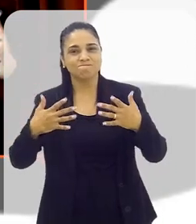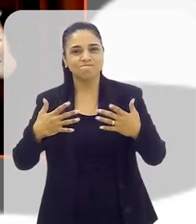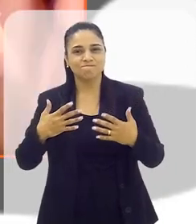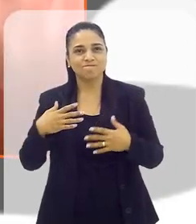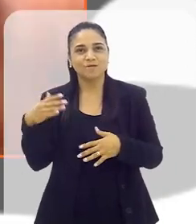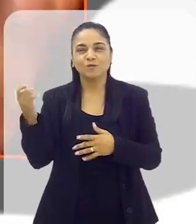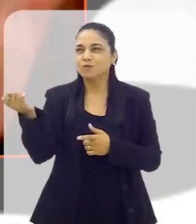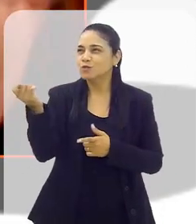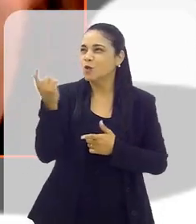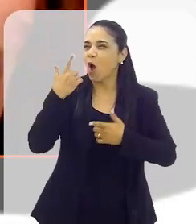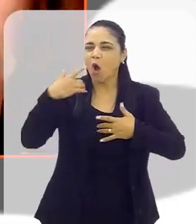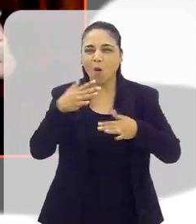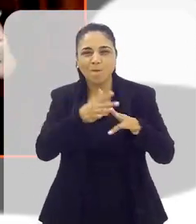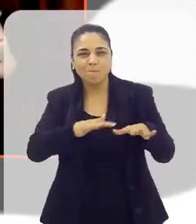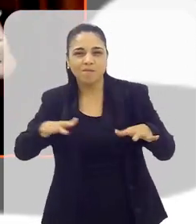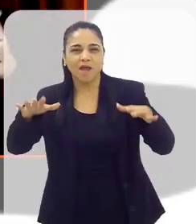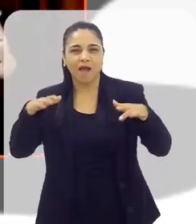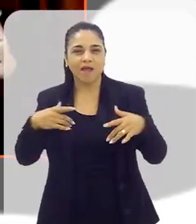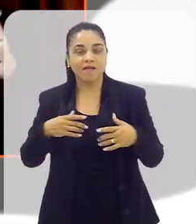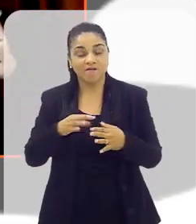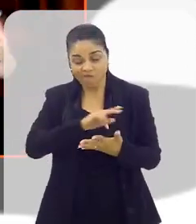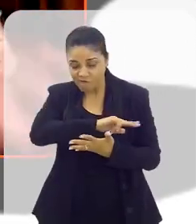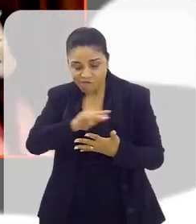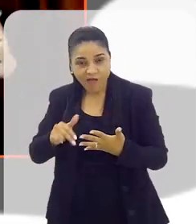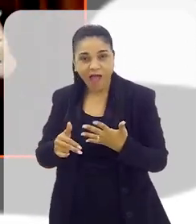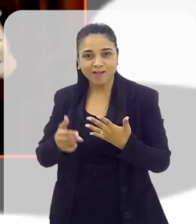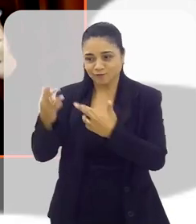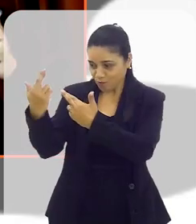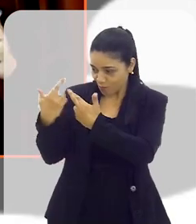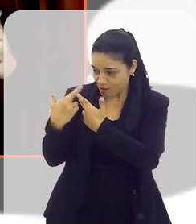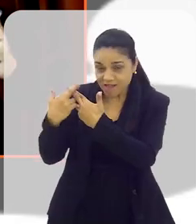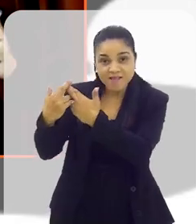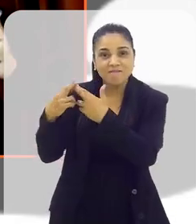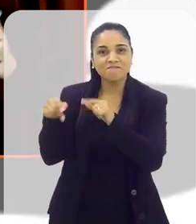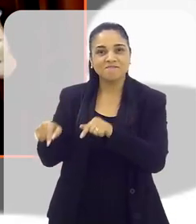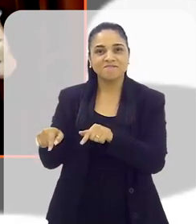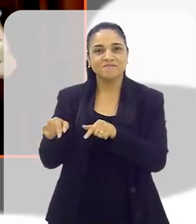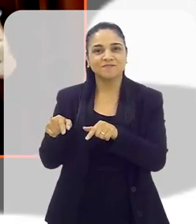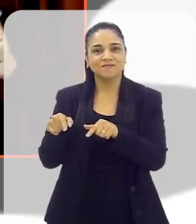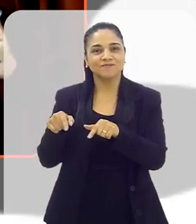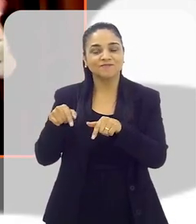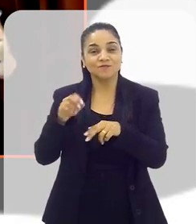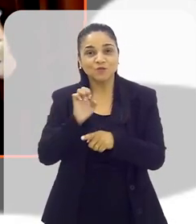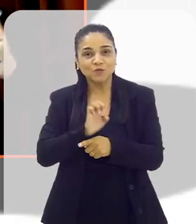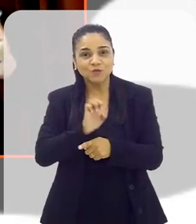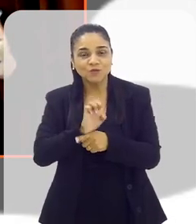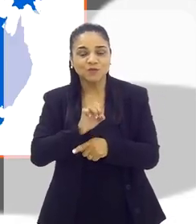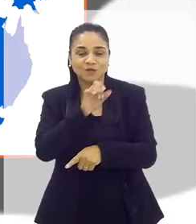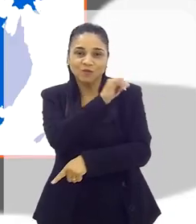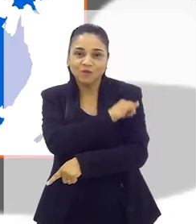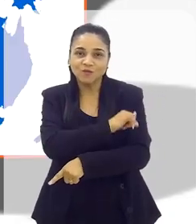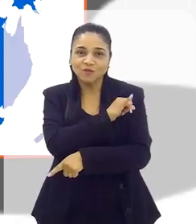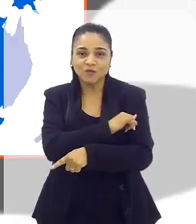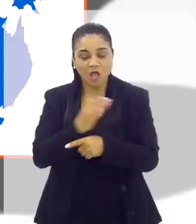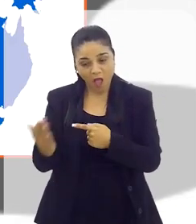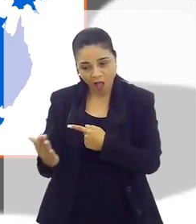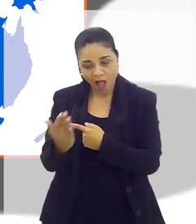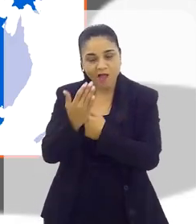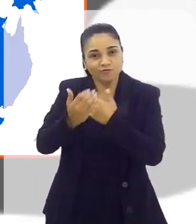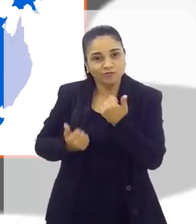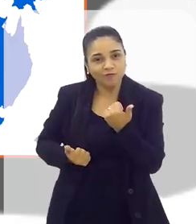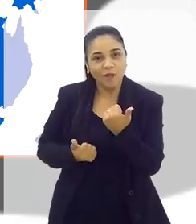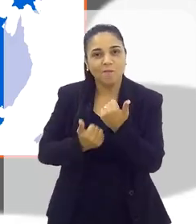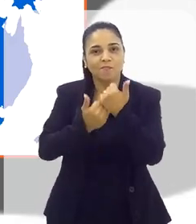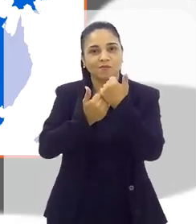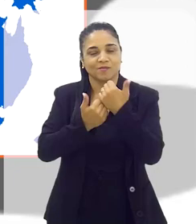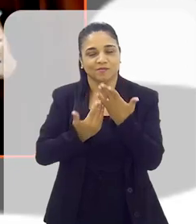carioca. Vários deles, inclusive, Cláudio, são embaixadores de turismo do Rio. Porque na realidade, eles estão aqui colaborando efetivamente